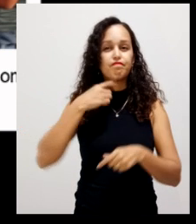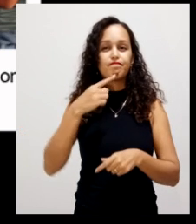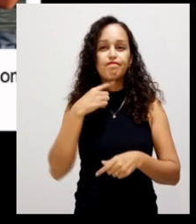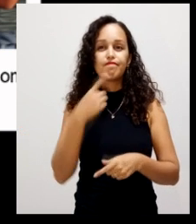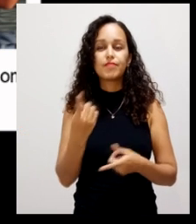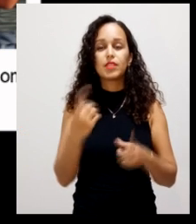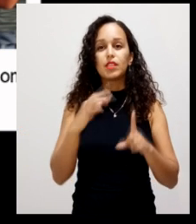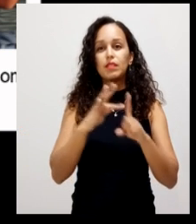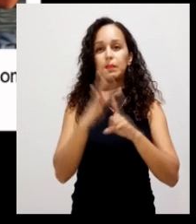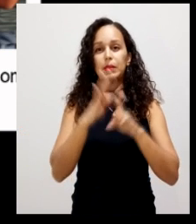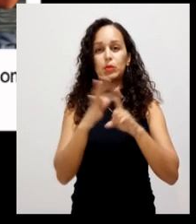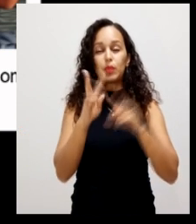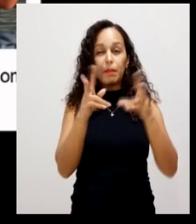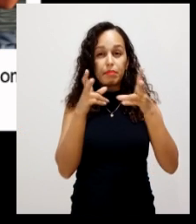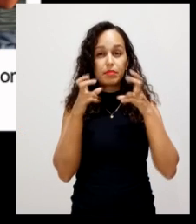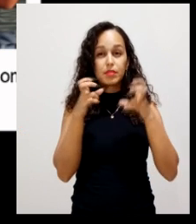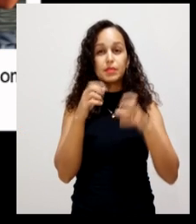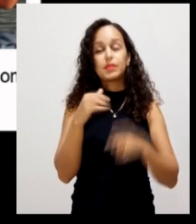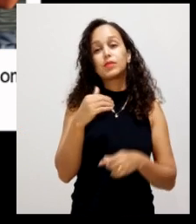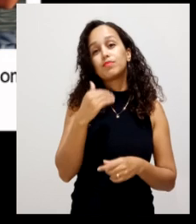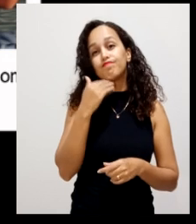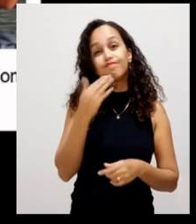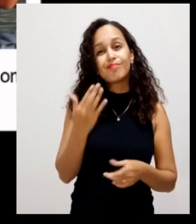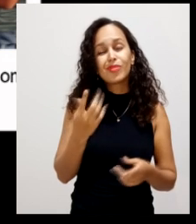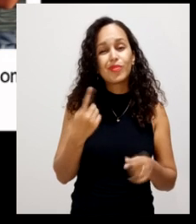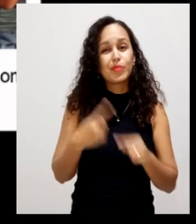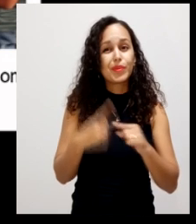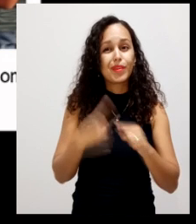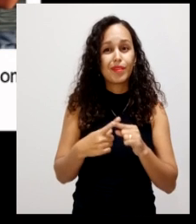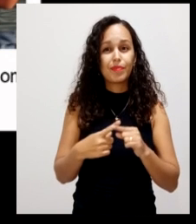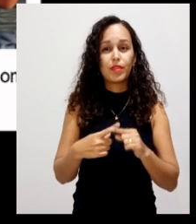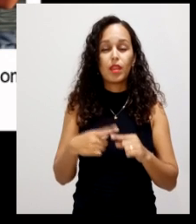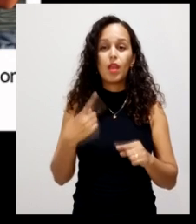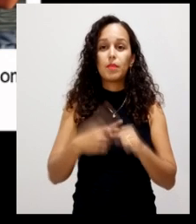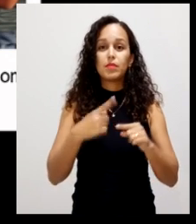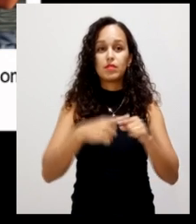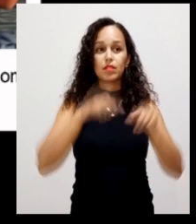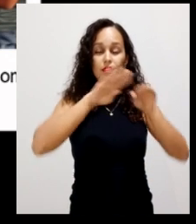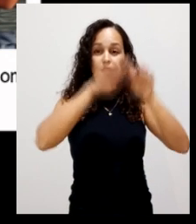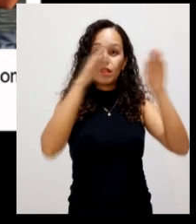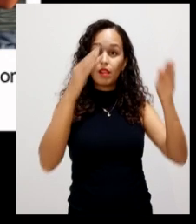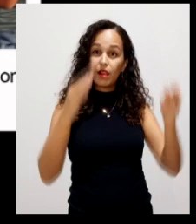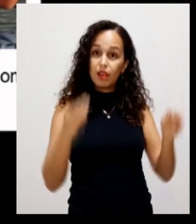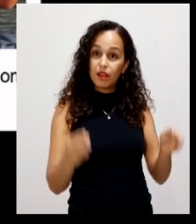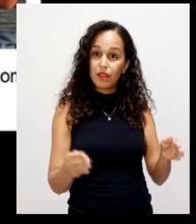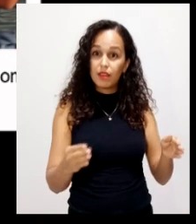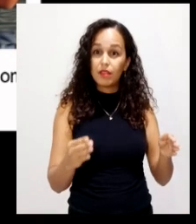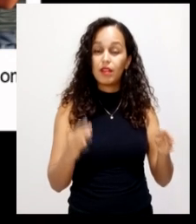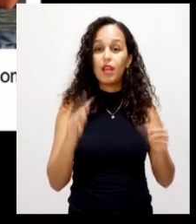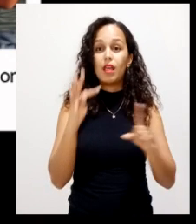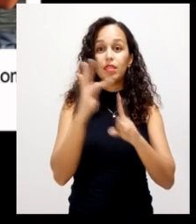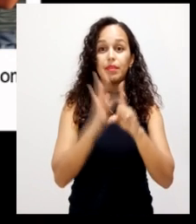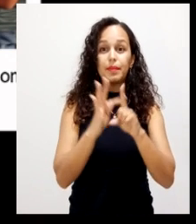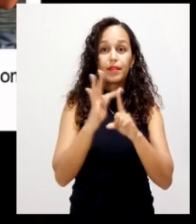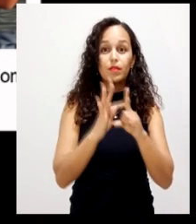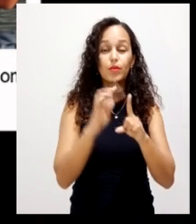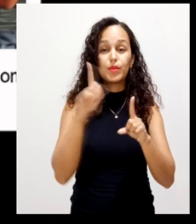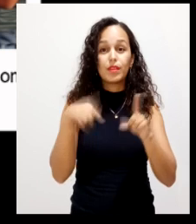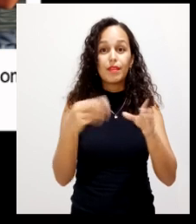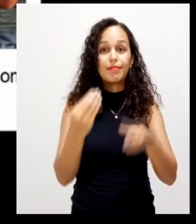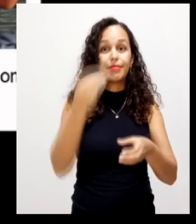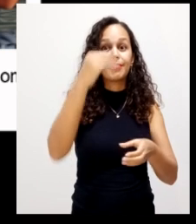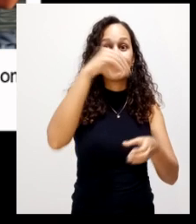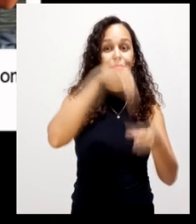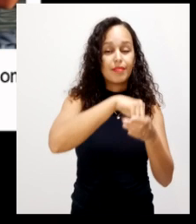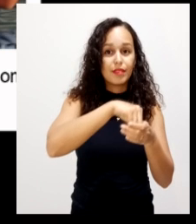temperatura a ponte chegar até 80 graus que é o caso como acontece na leira porque na na leira essa temperatura ela não é ela é concentrada